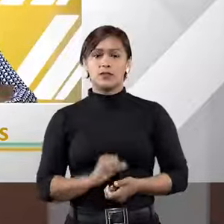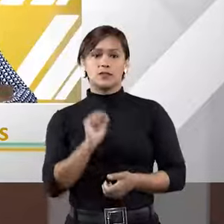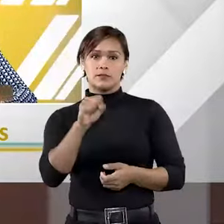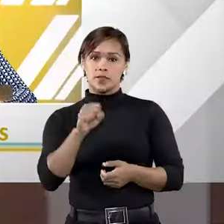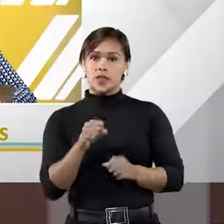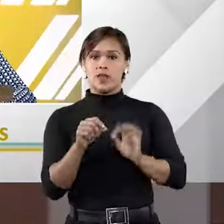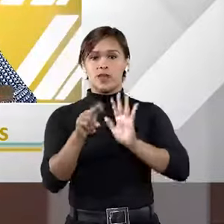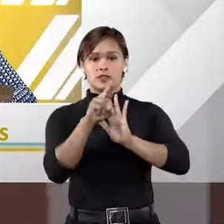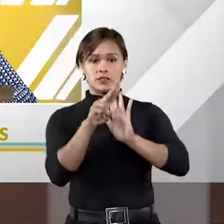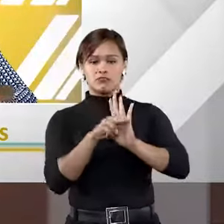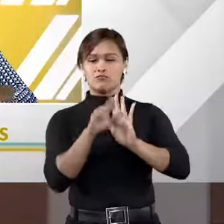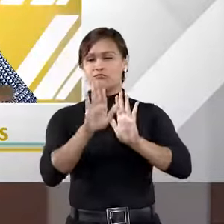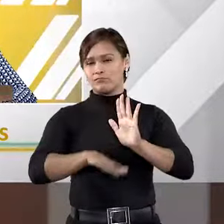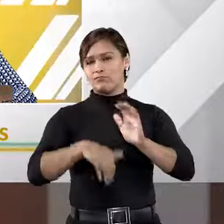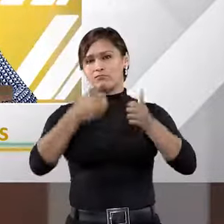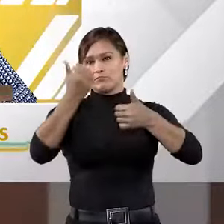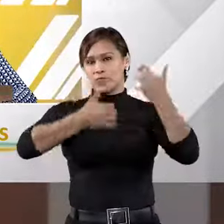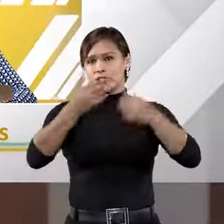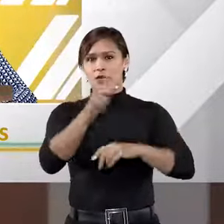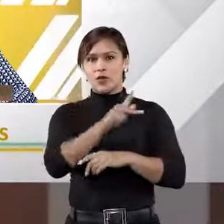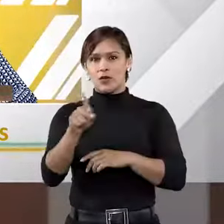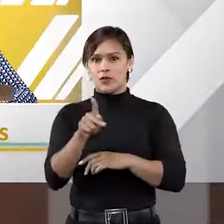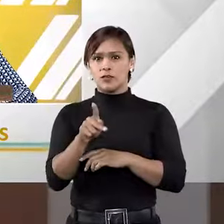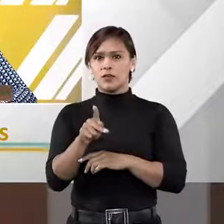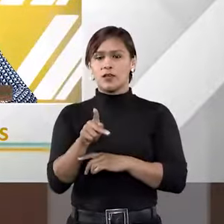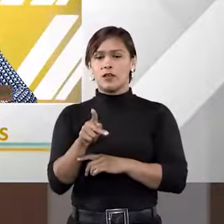isso. Acho que Talamini chegou a tangenciar esse ponto.